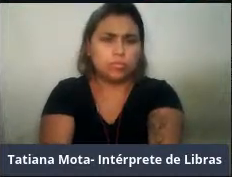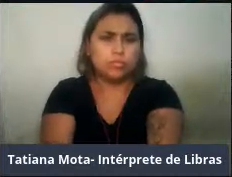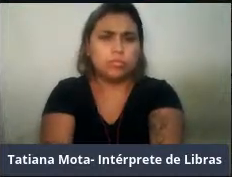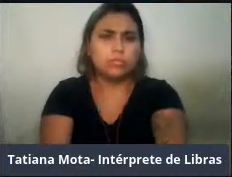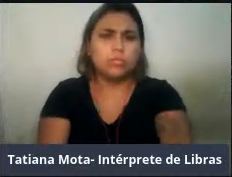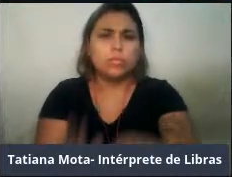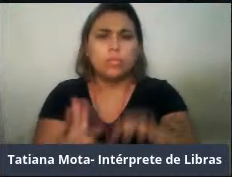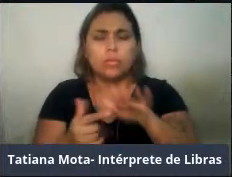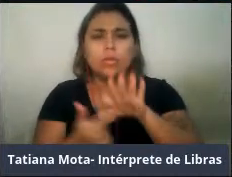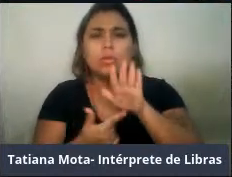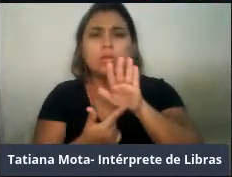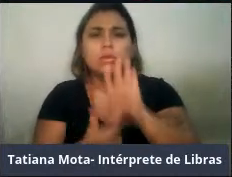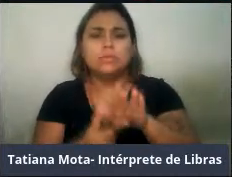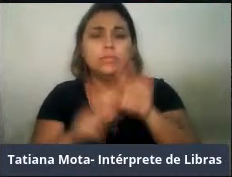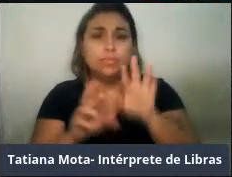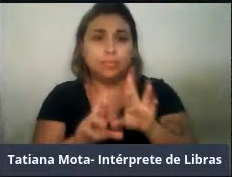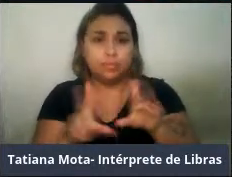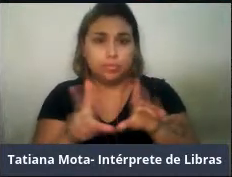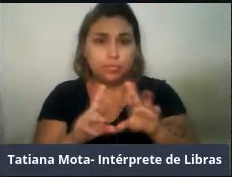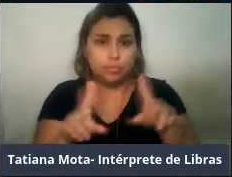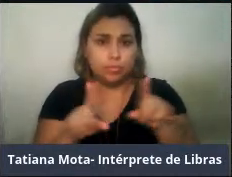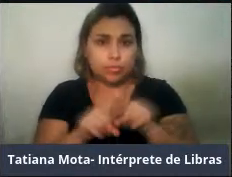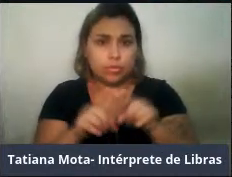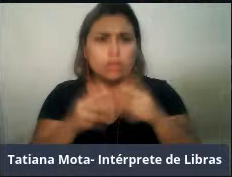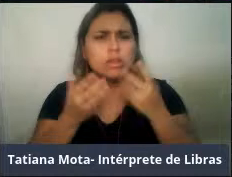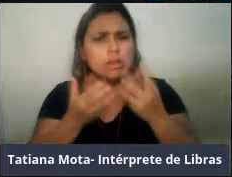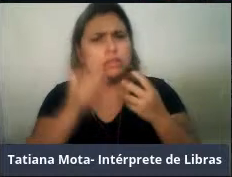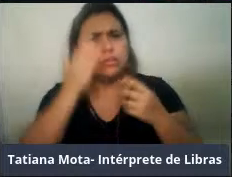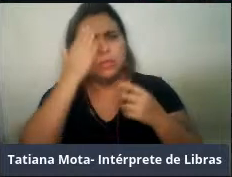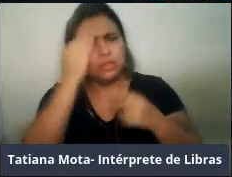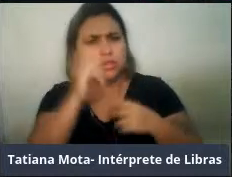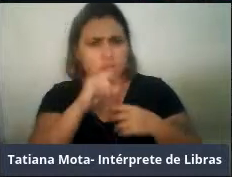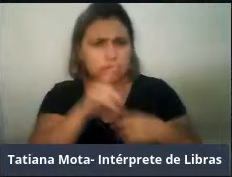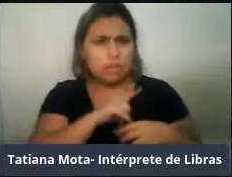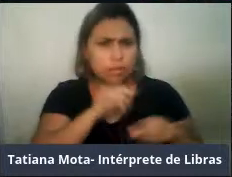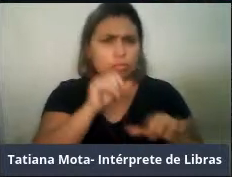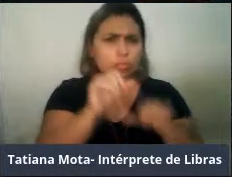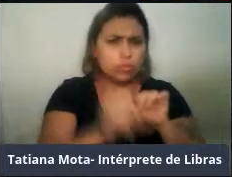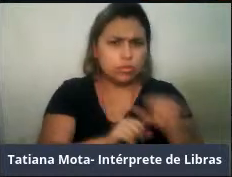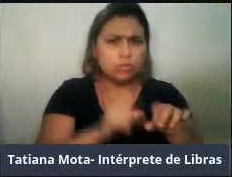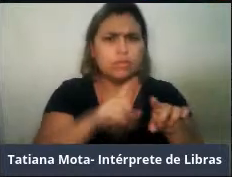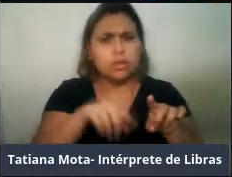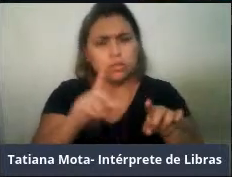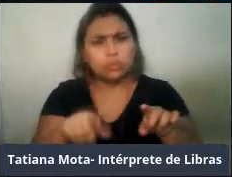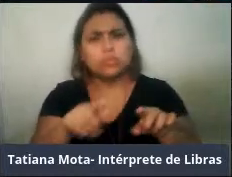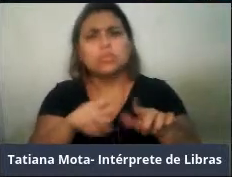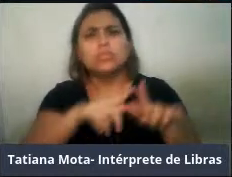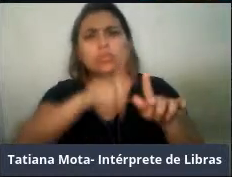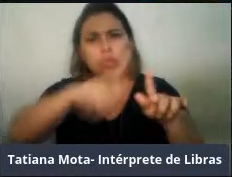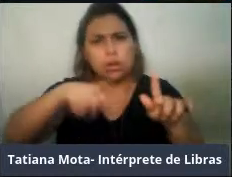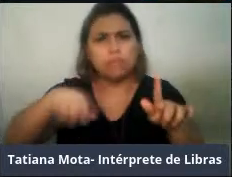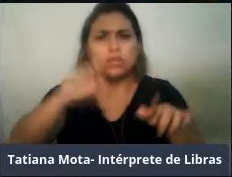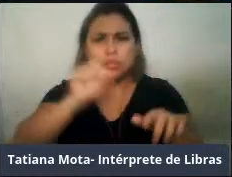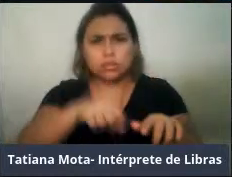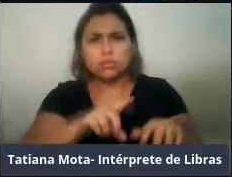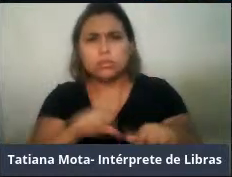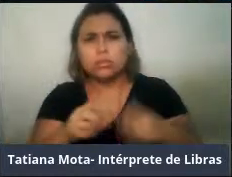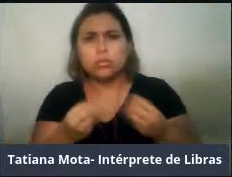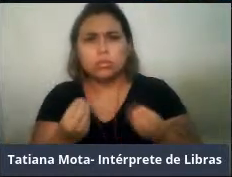um texto muito longo do Rio, a gente queria saber se tinha variação geográfica. Então, ele é o baixo de Tocantins e M,